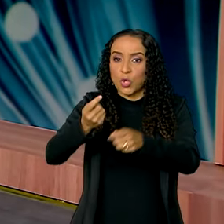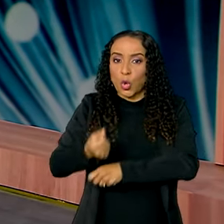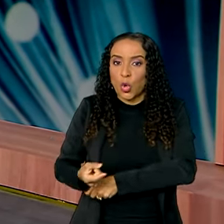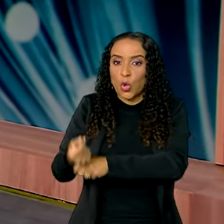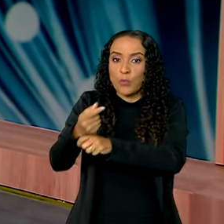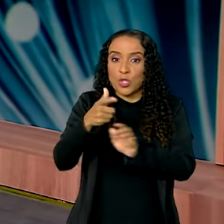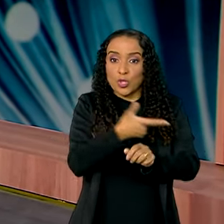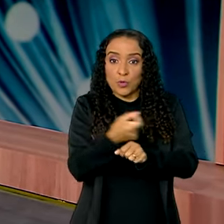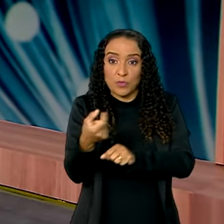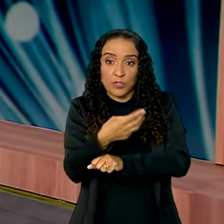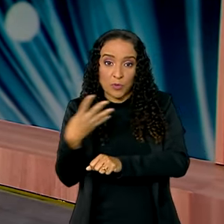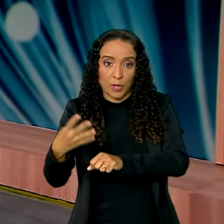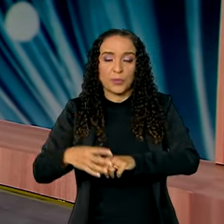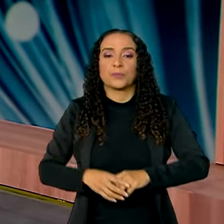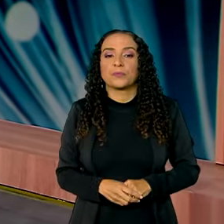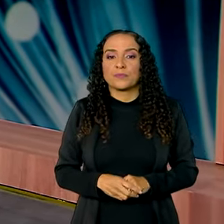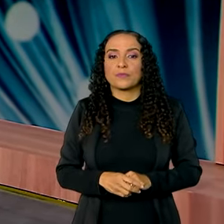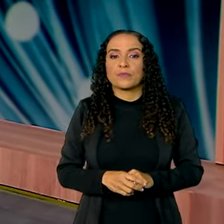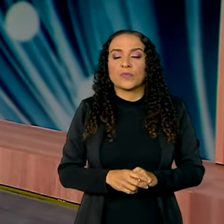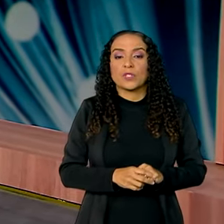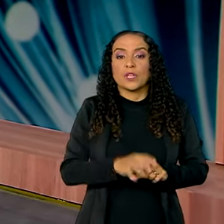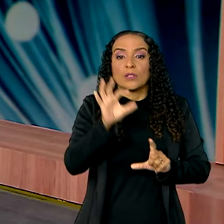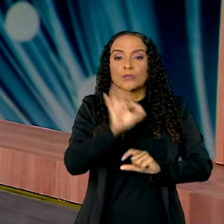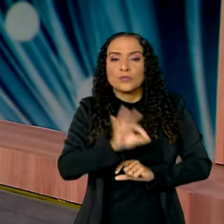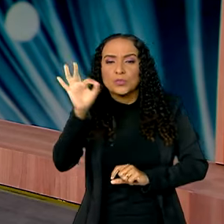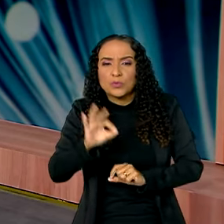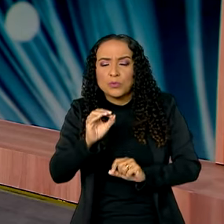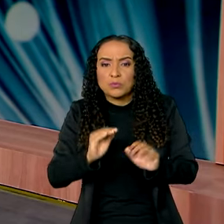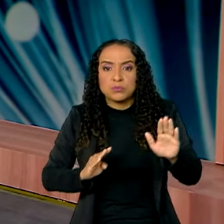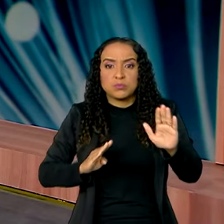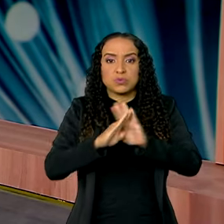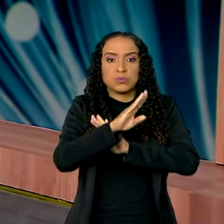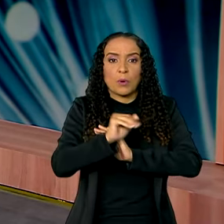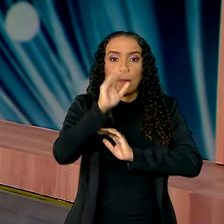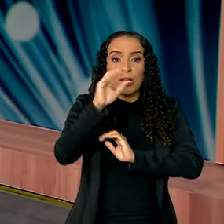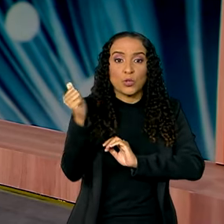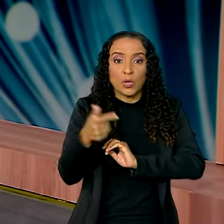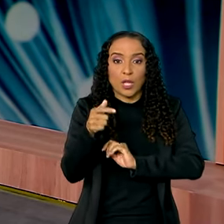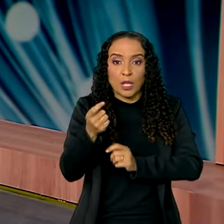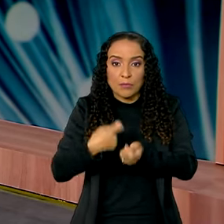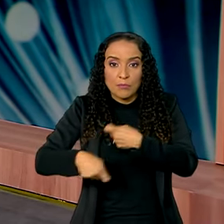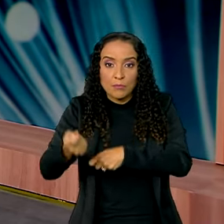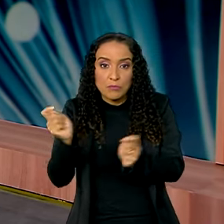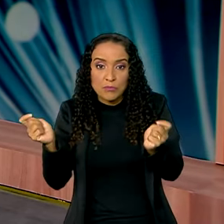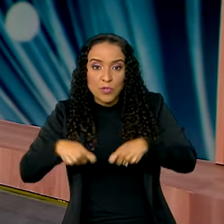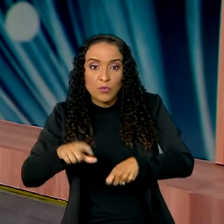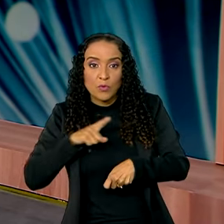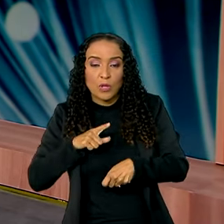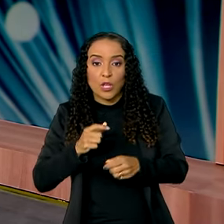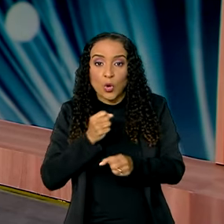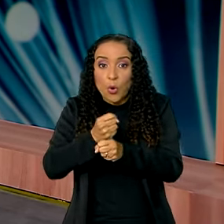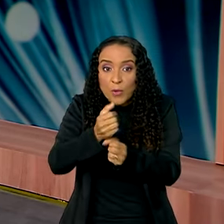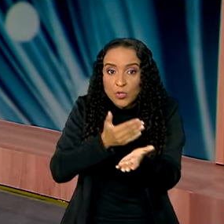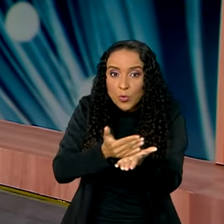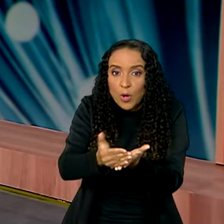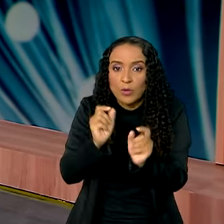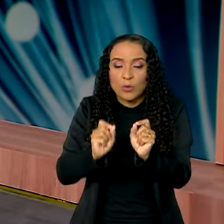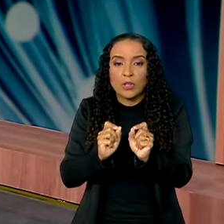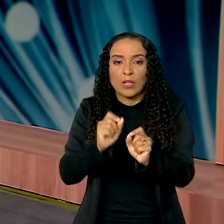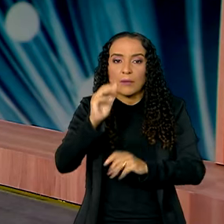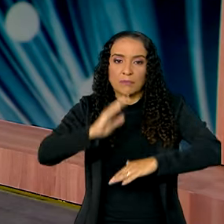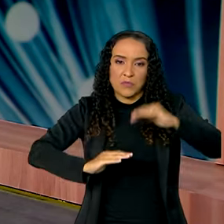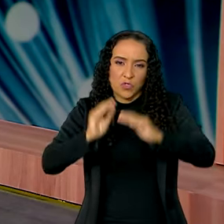da economia em 2024. O índice é bem mais alto do que o mercado previa no começo do ano, com